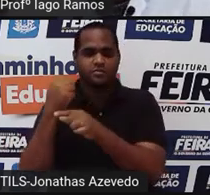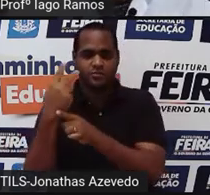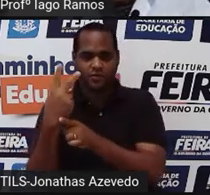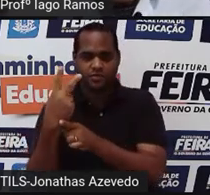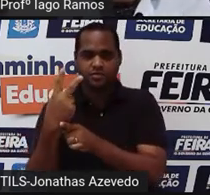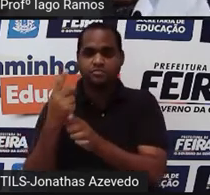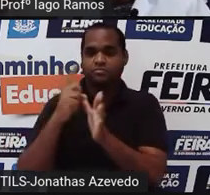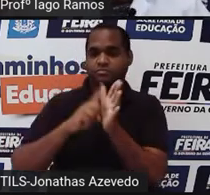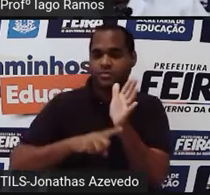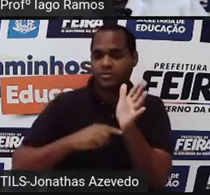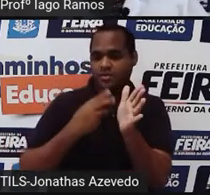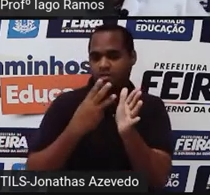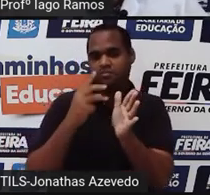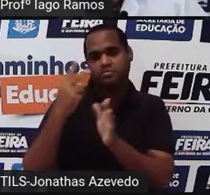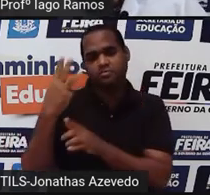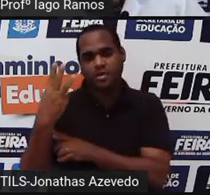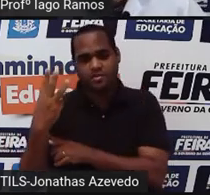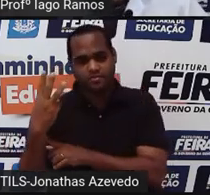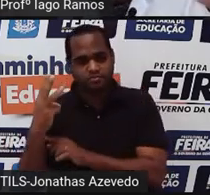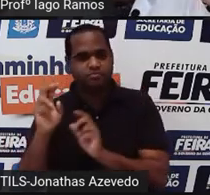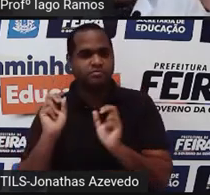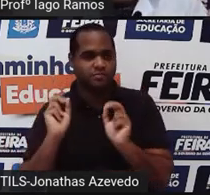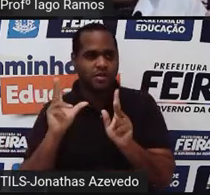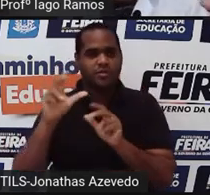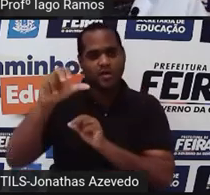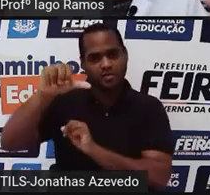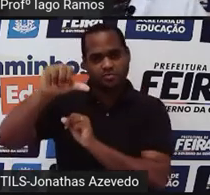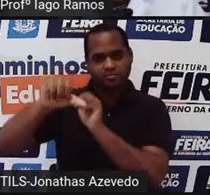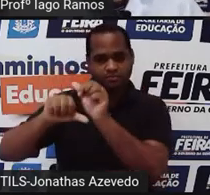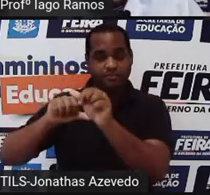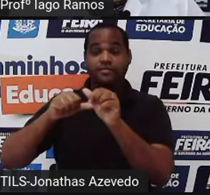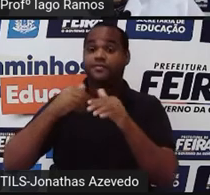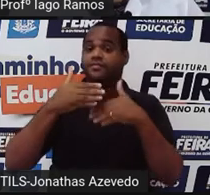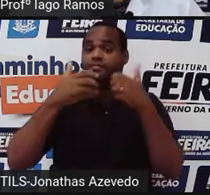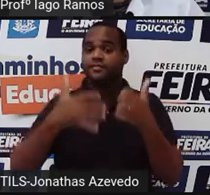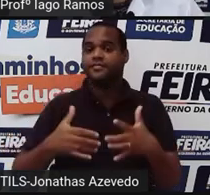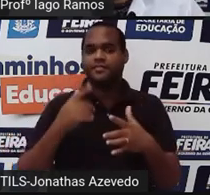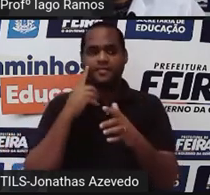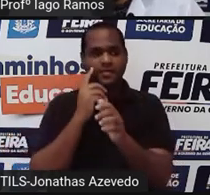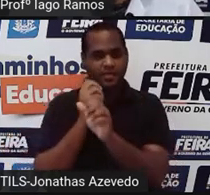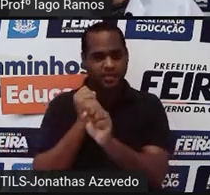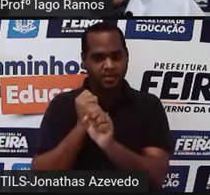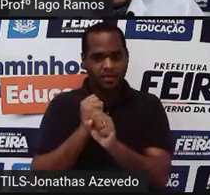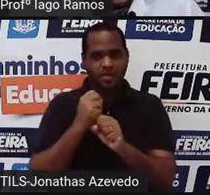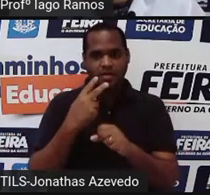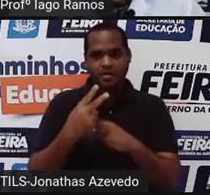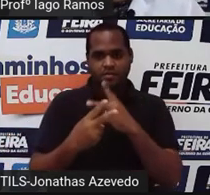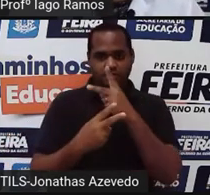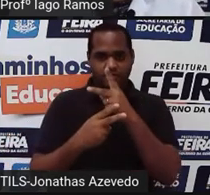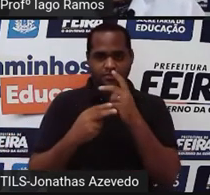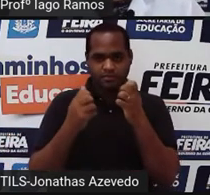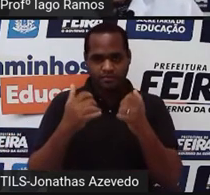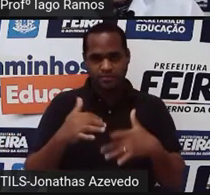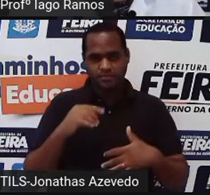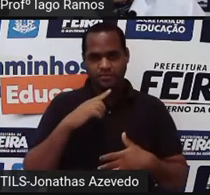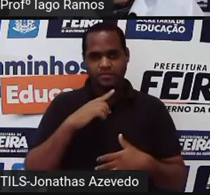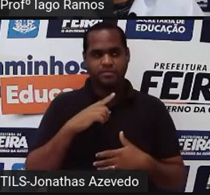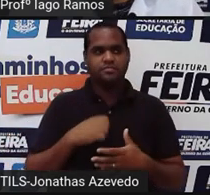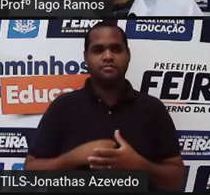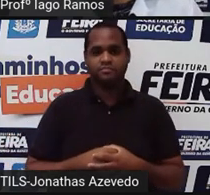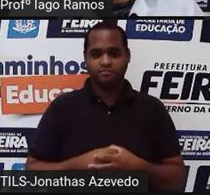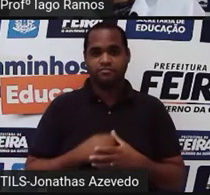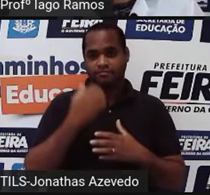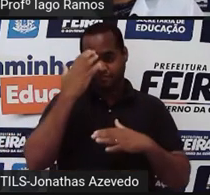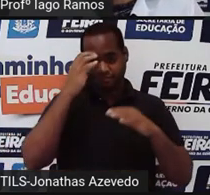Se tava menos 3, o expoente vira 3. E depois disso a gente calcula a potência, tá bom? Mas pra ficar